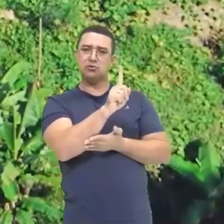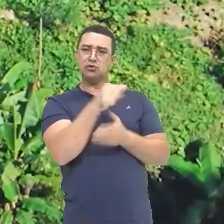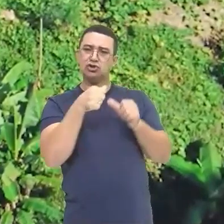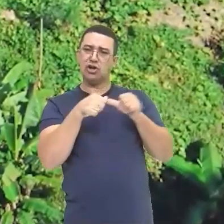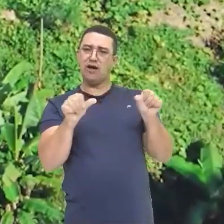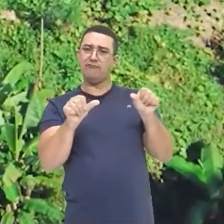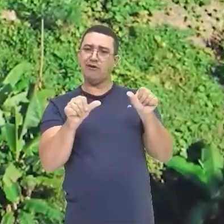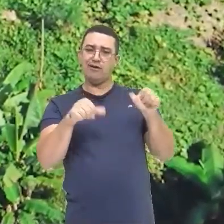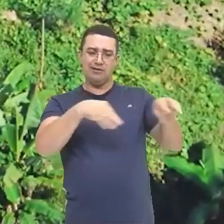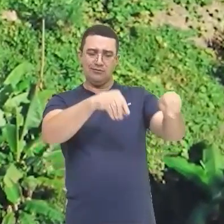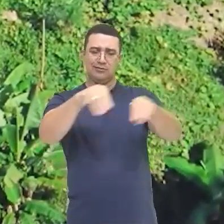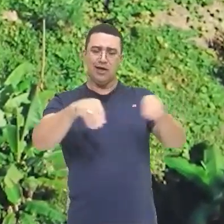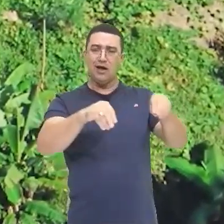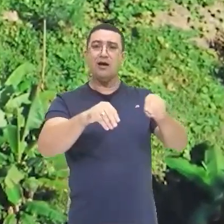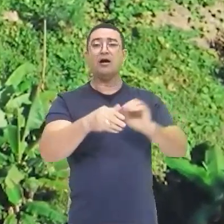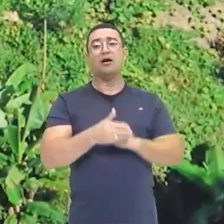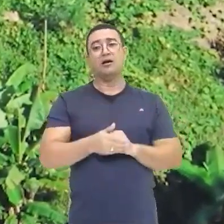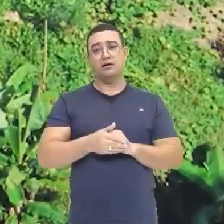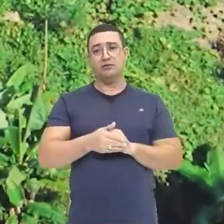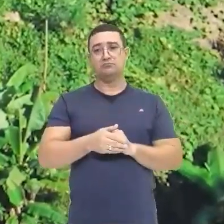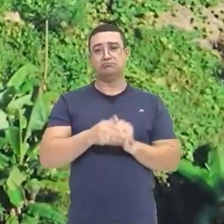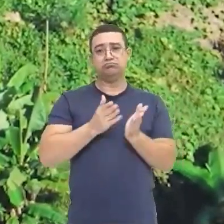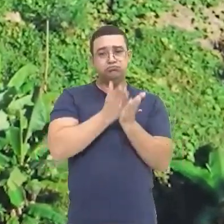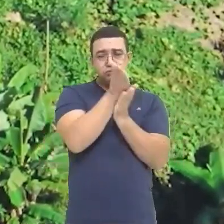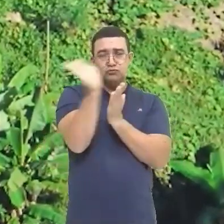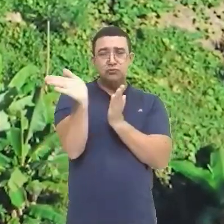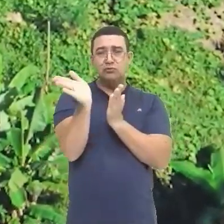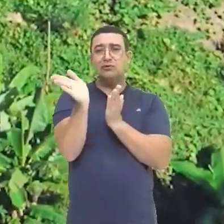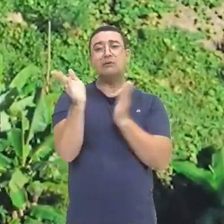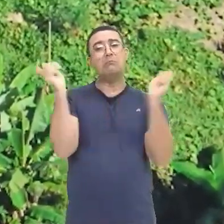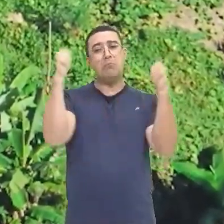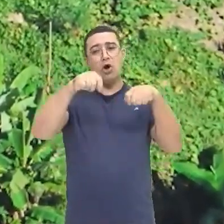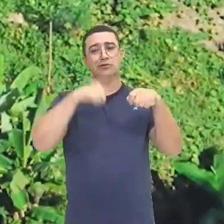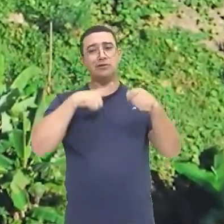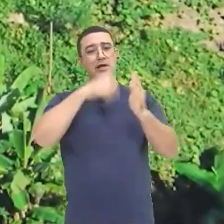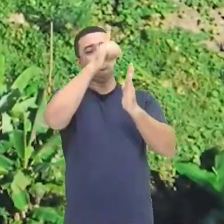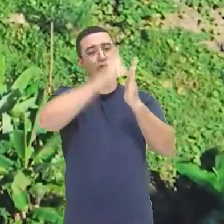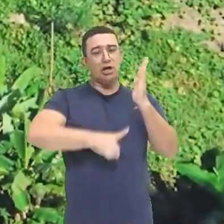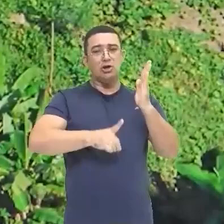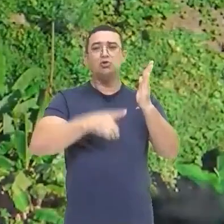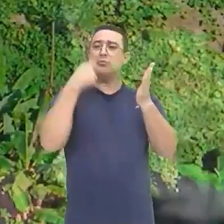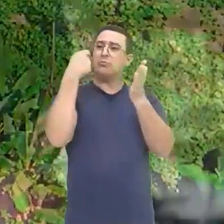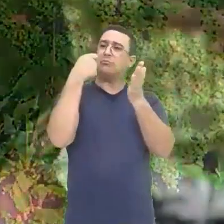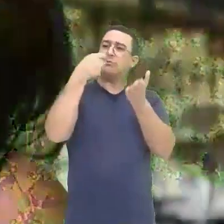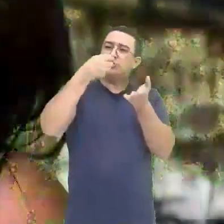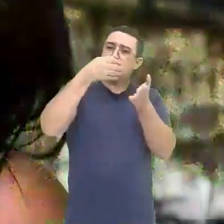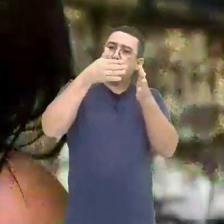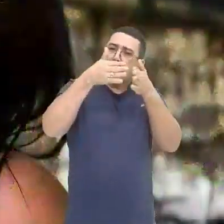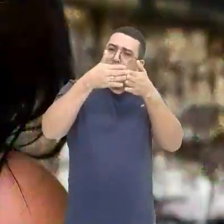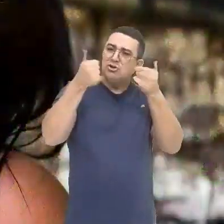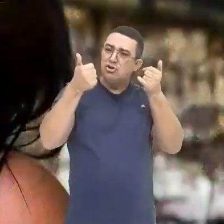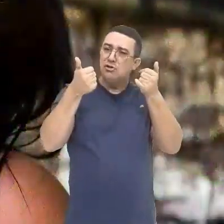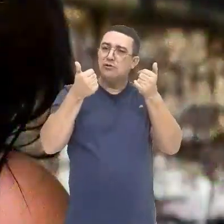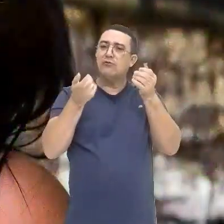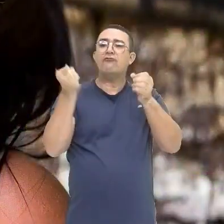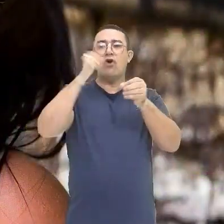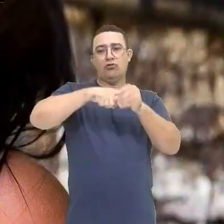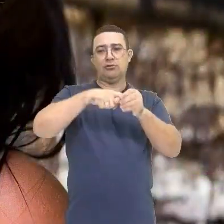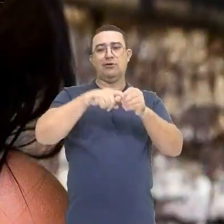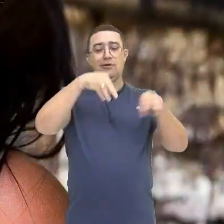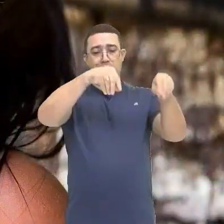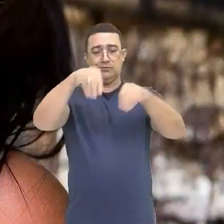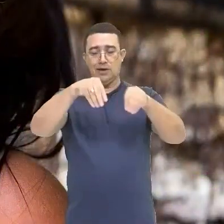promulgação Da constituição Um vizinho poderoso Passasse a ter o direito De reivindicar A posse da sua casa Mas de acordo Com a